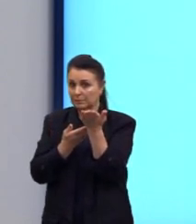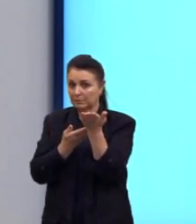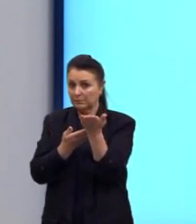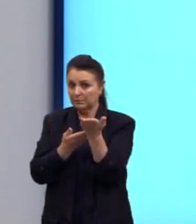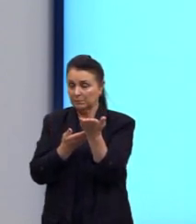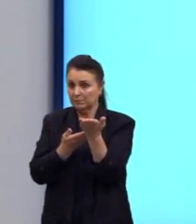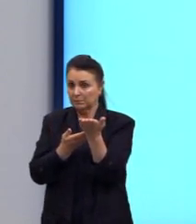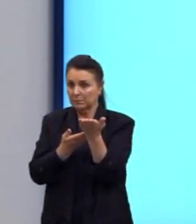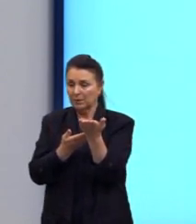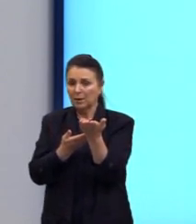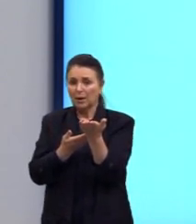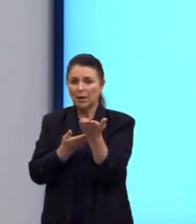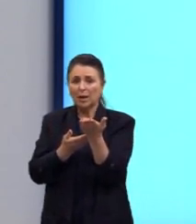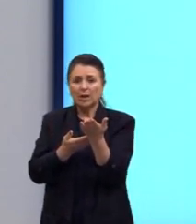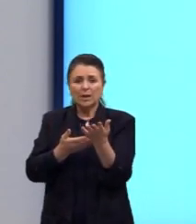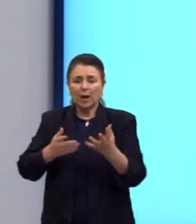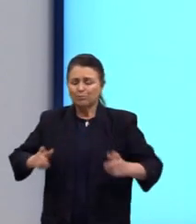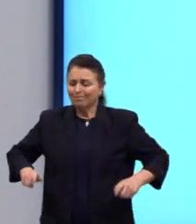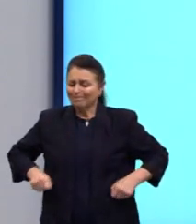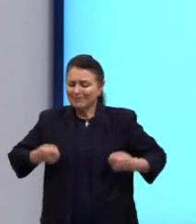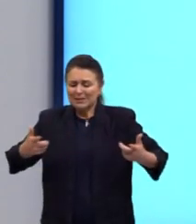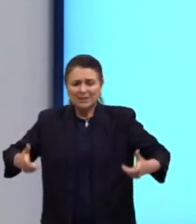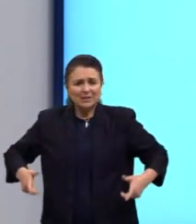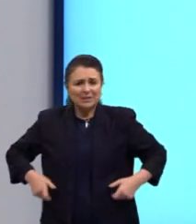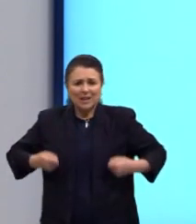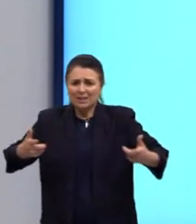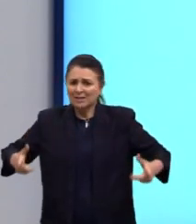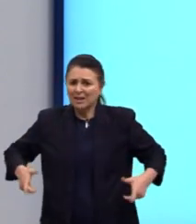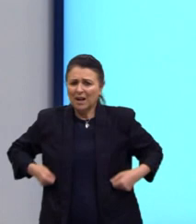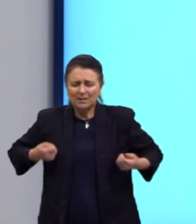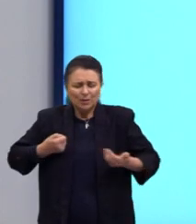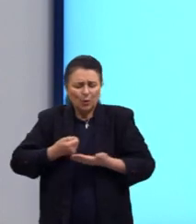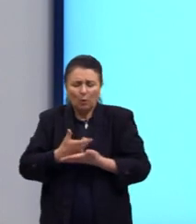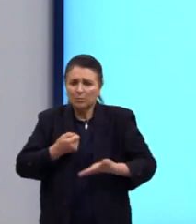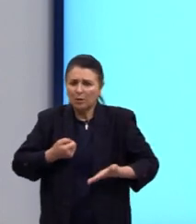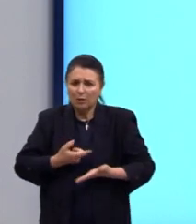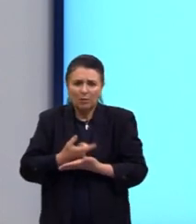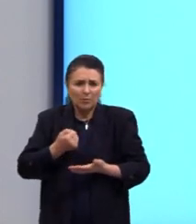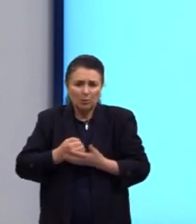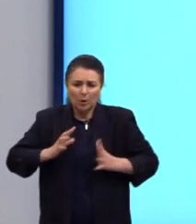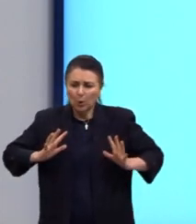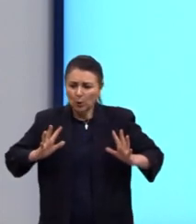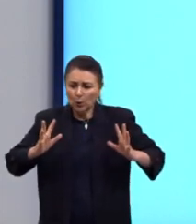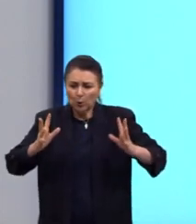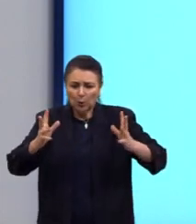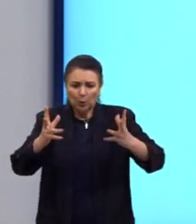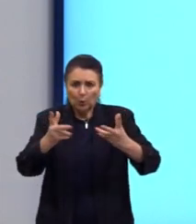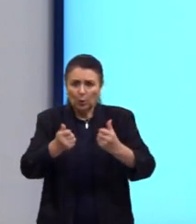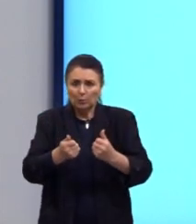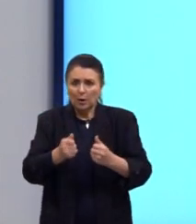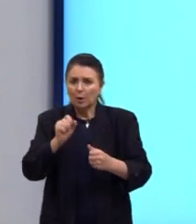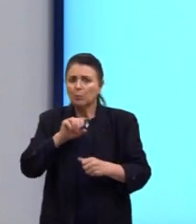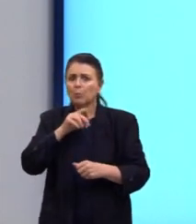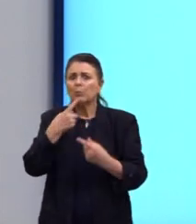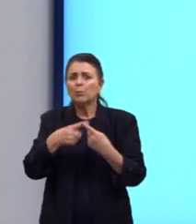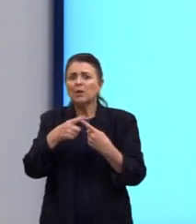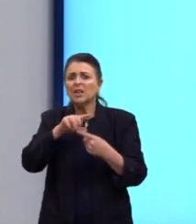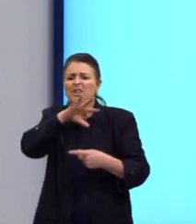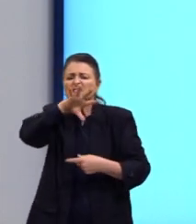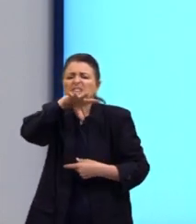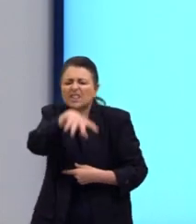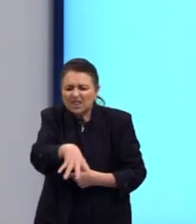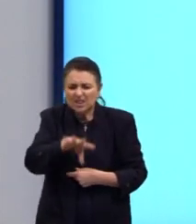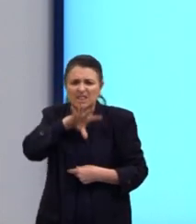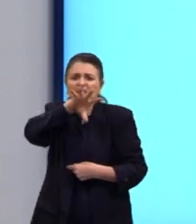um consumo além do necessário. O que que o homem está fazendo? Ele está botando para fora tudo o que ele